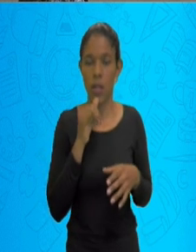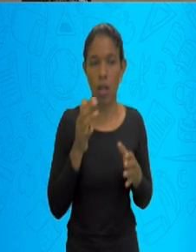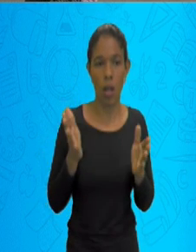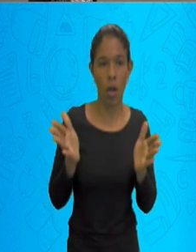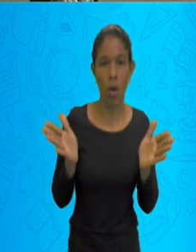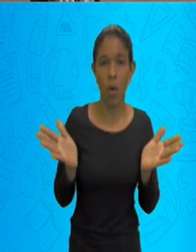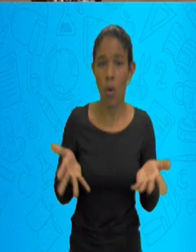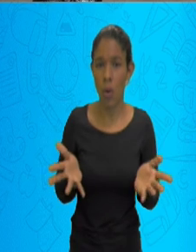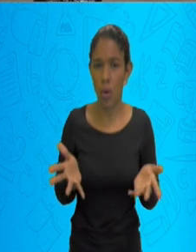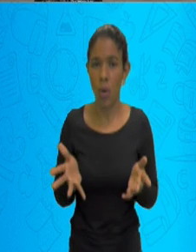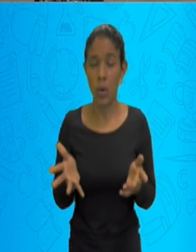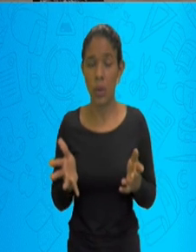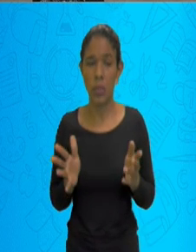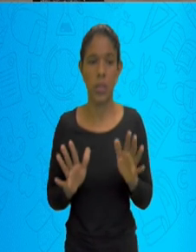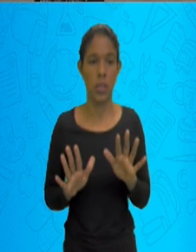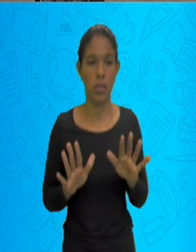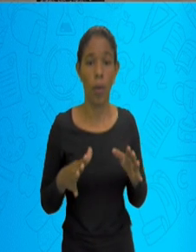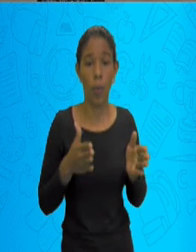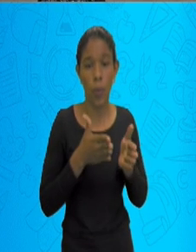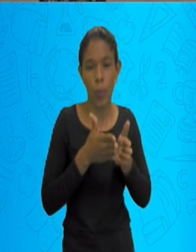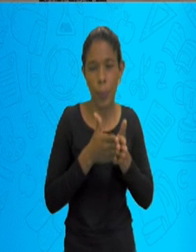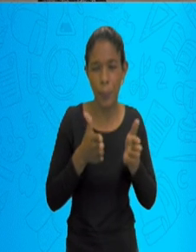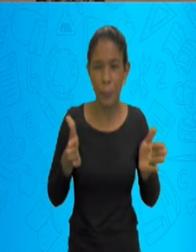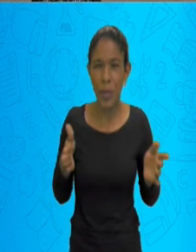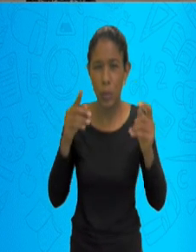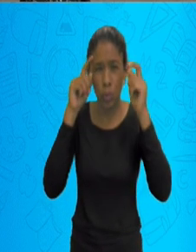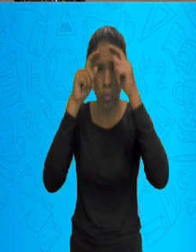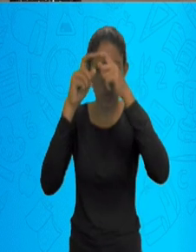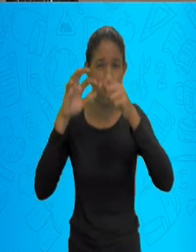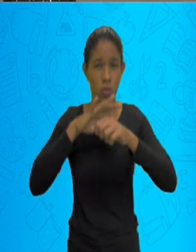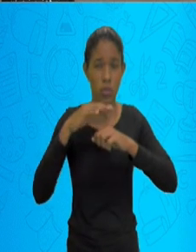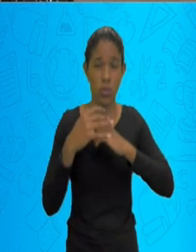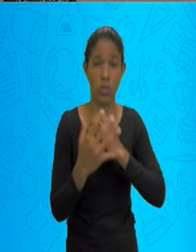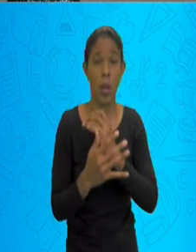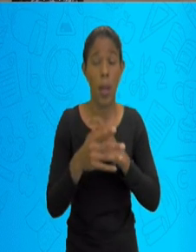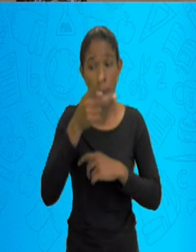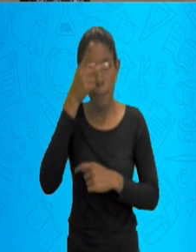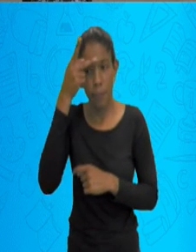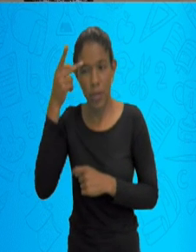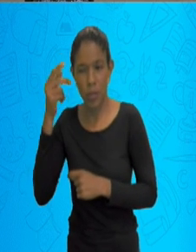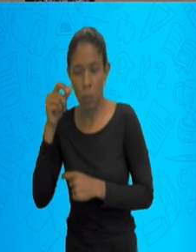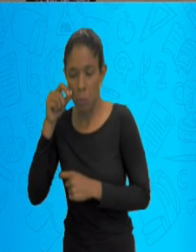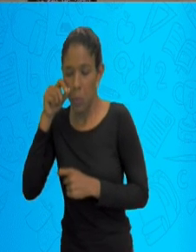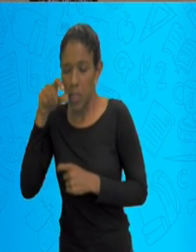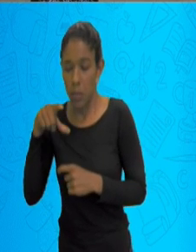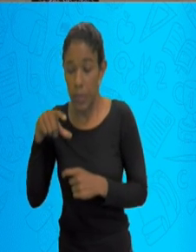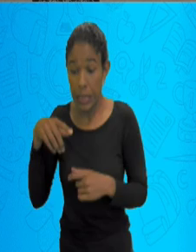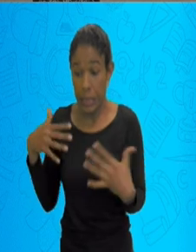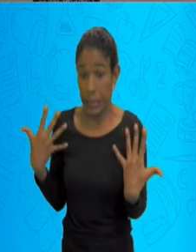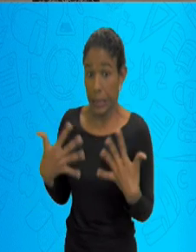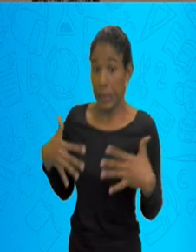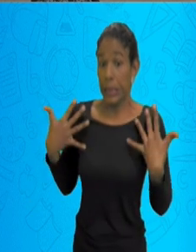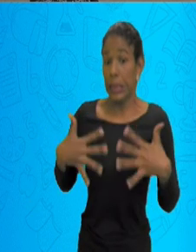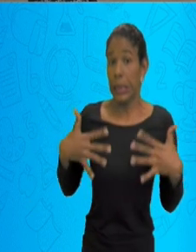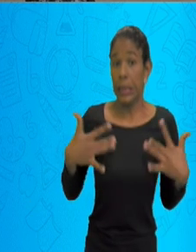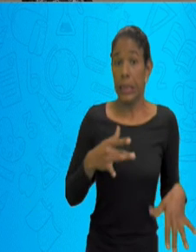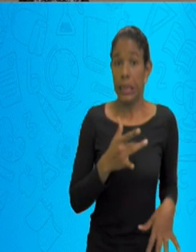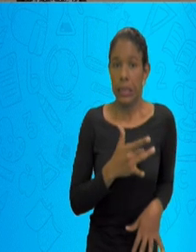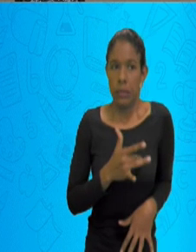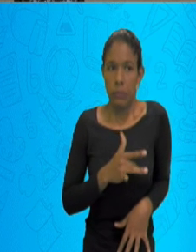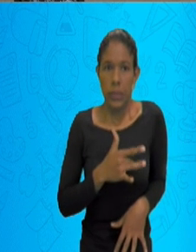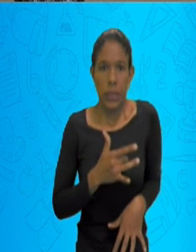espirra do nosso lado, alguém tosse do nosso lado, a gente já começa a entrar em pânico, né? Muitas vezes, aquele espirro, aquela